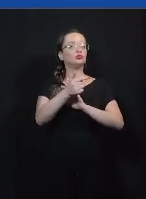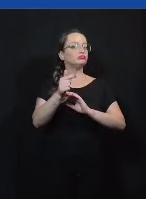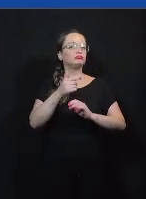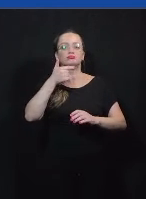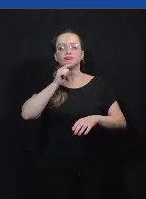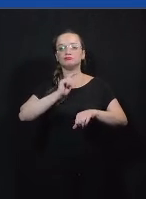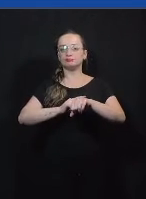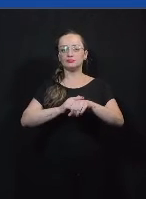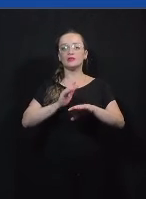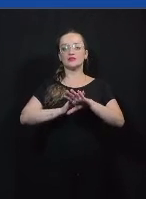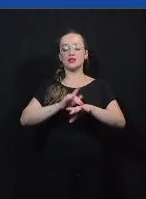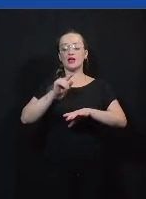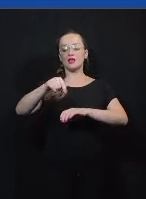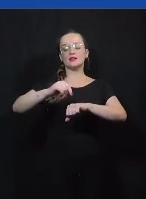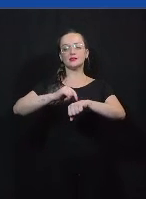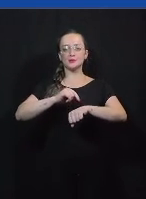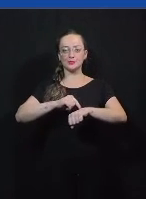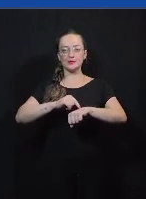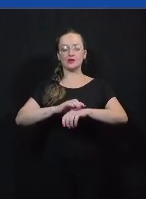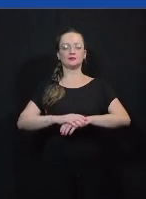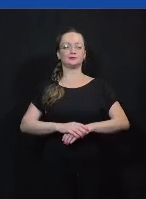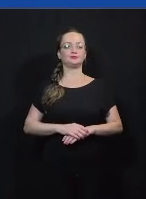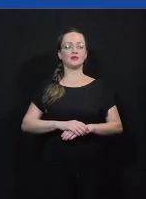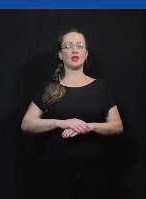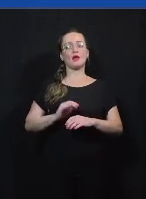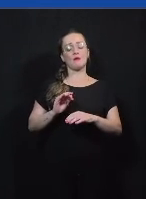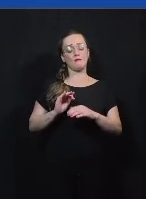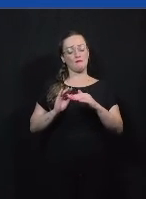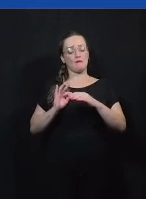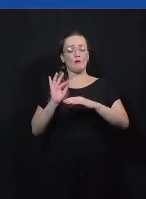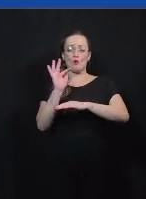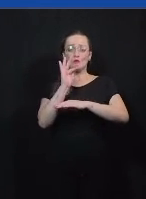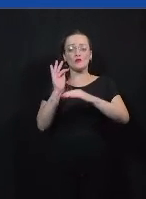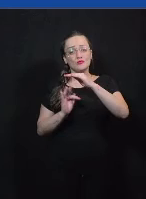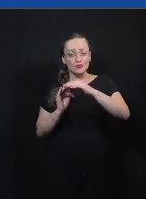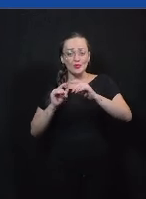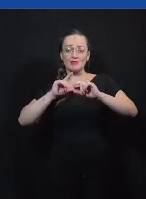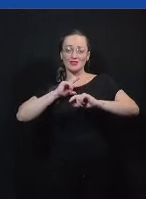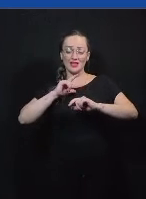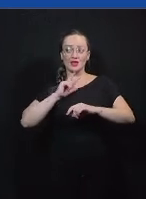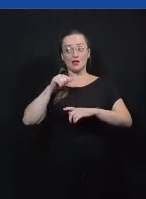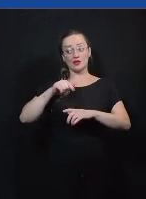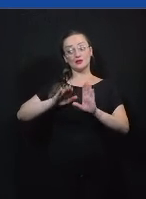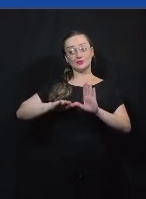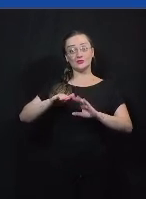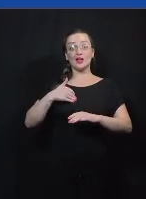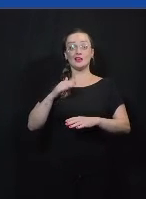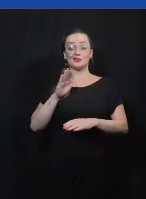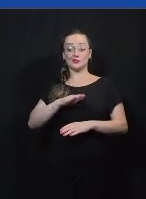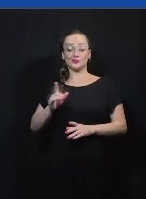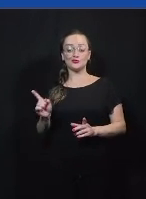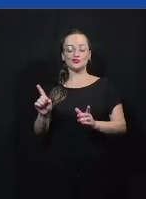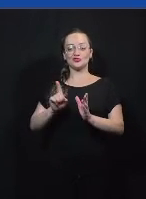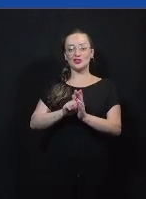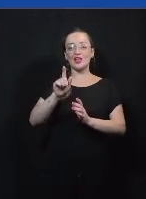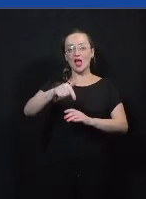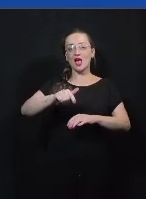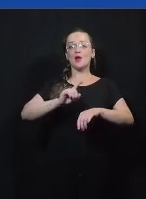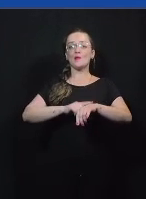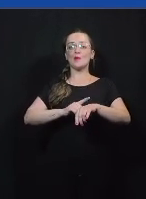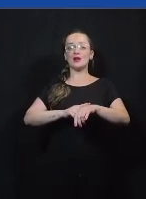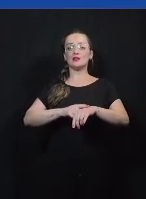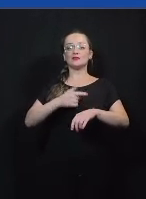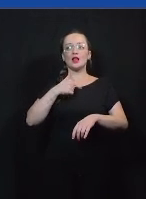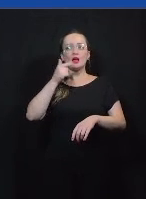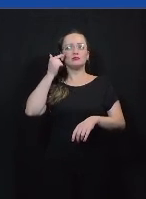então é um momento de ir mais informal e é bem legal porque às vezes o aluno chega e é nesses momentos que o aluno vai chegar e falar eu estava